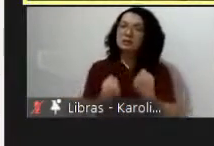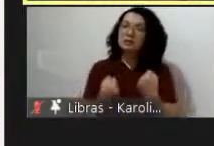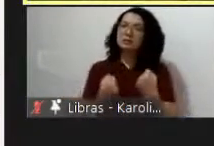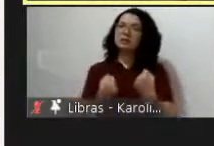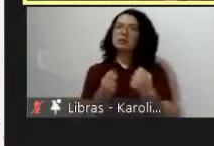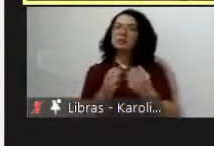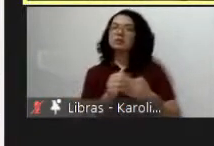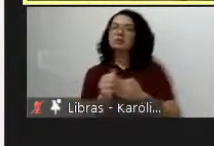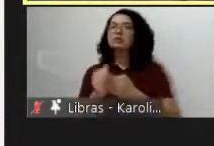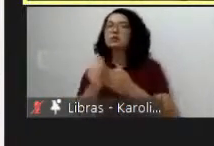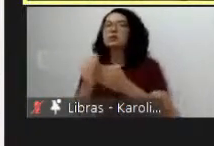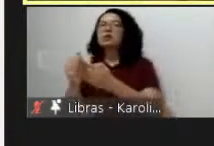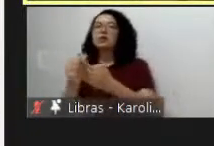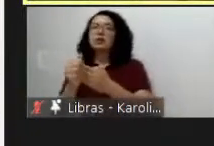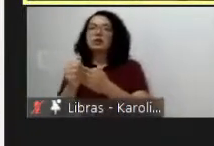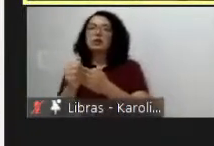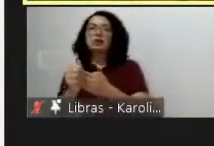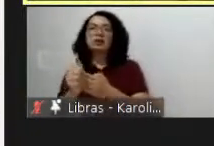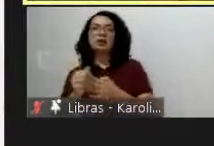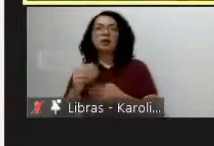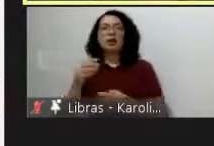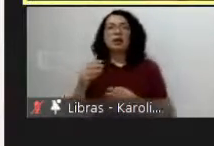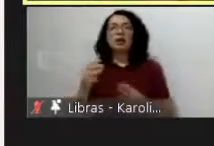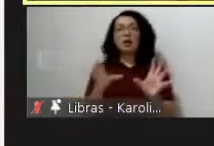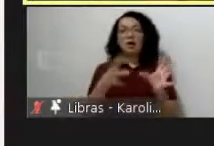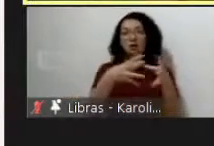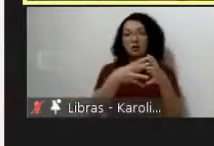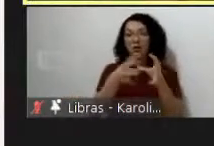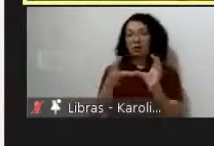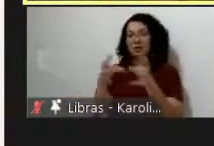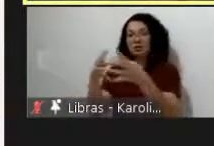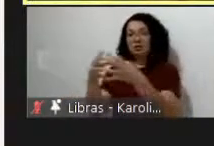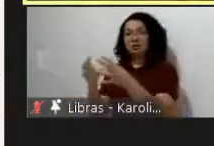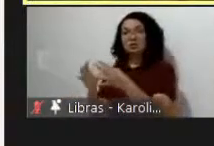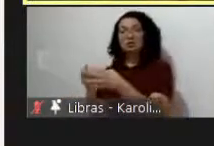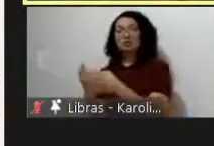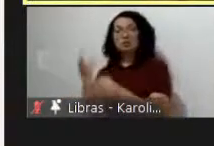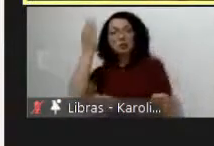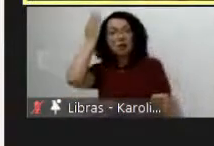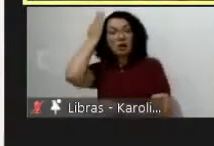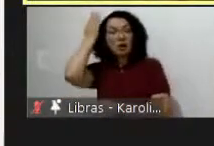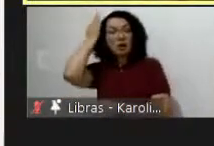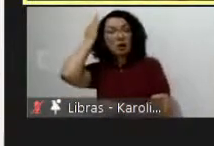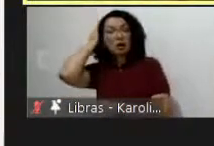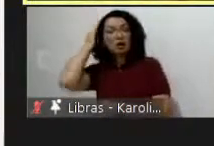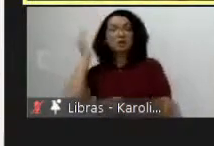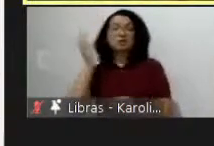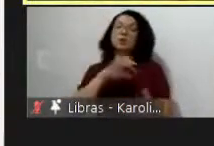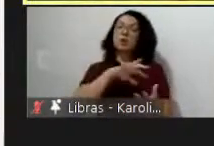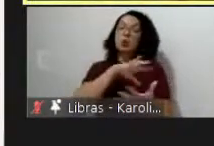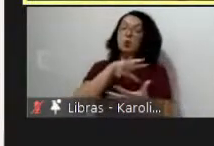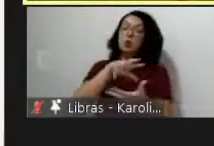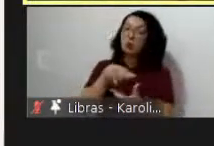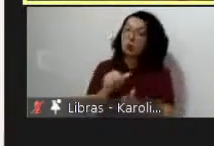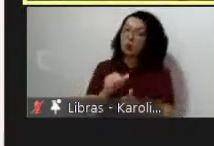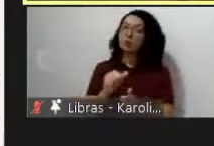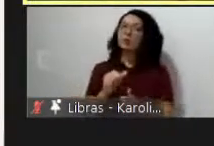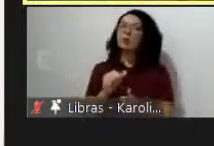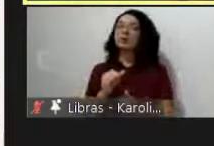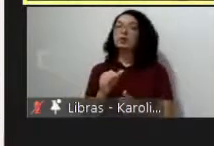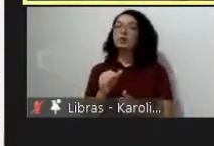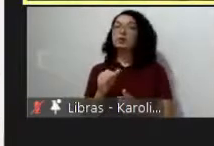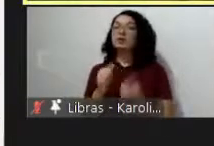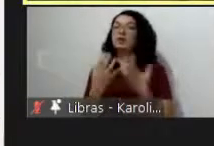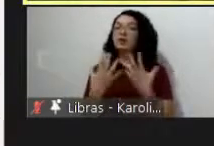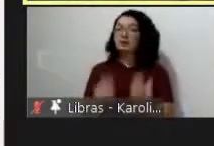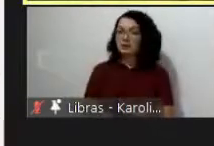novamente uma academia que seja mais global que considera diversas perspectivas a